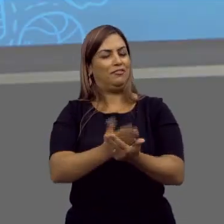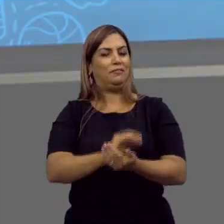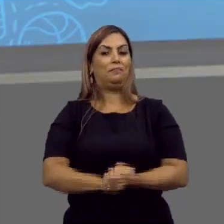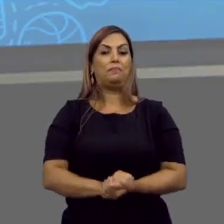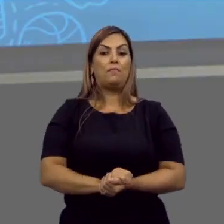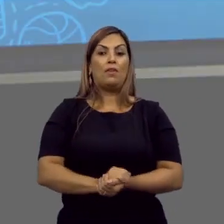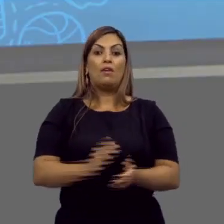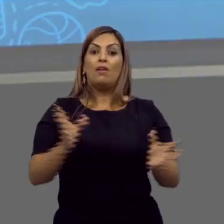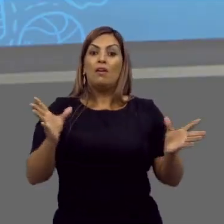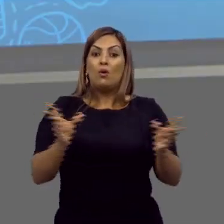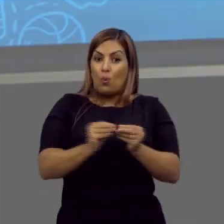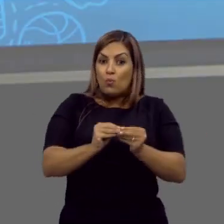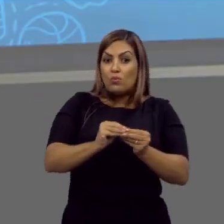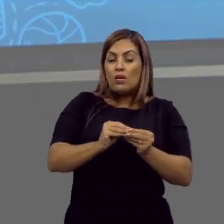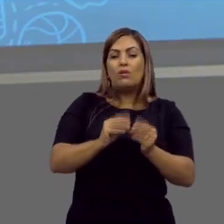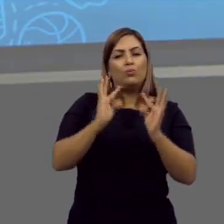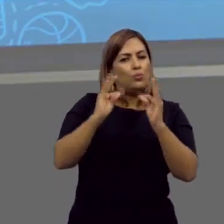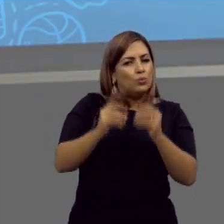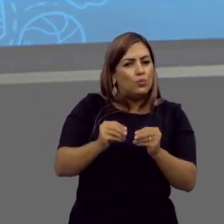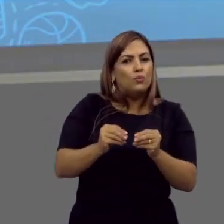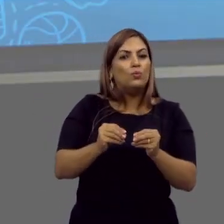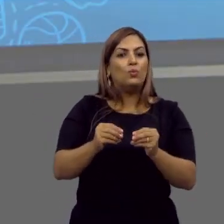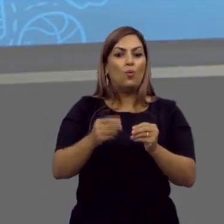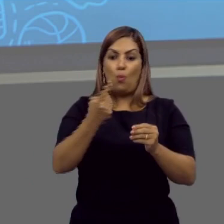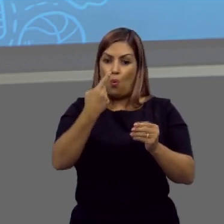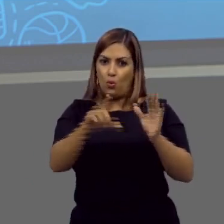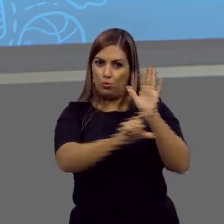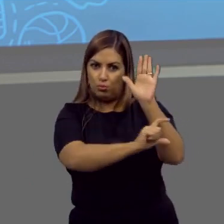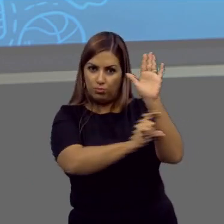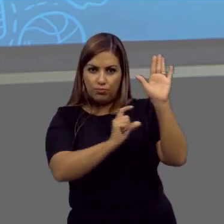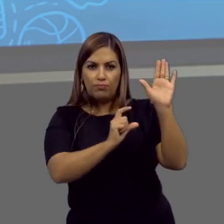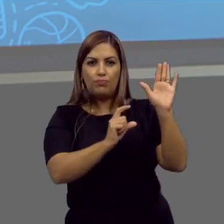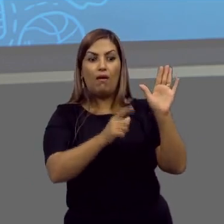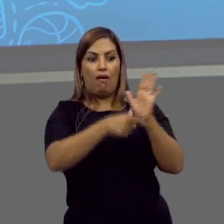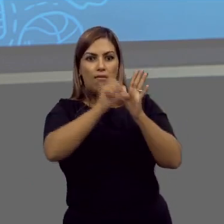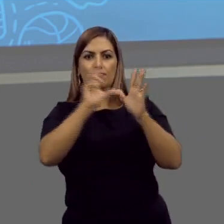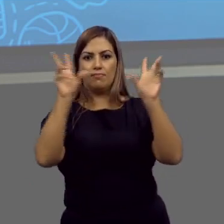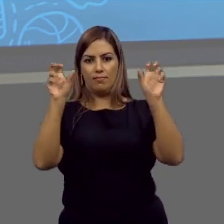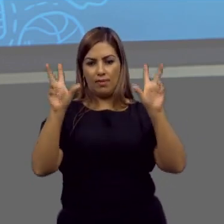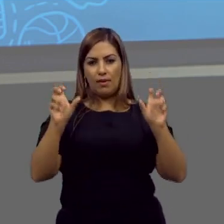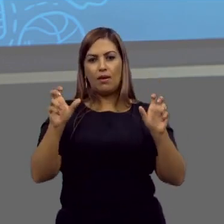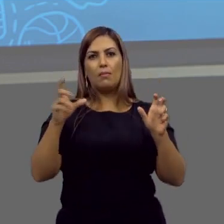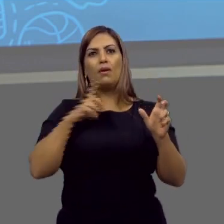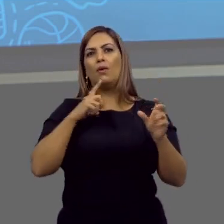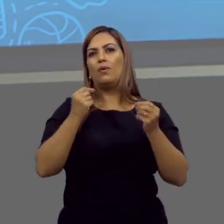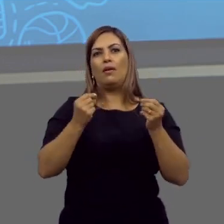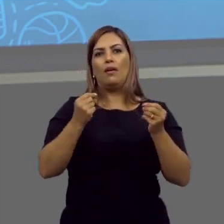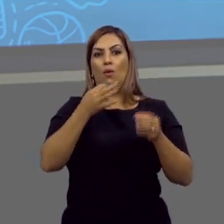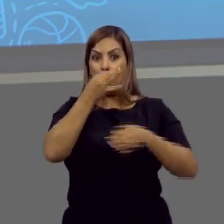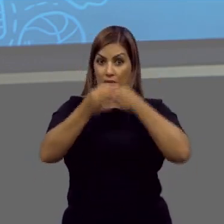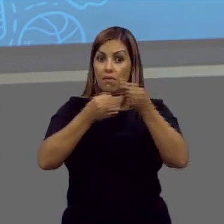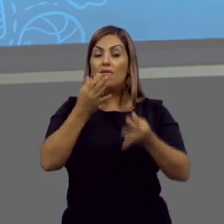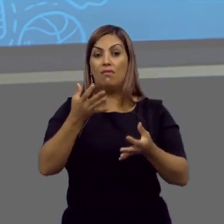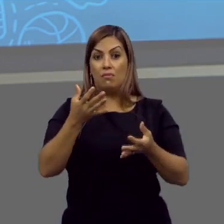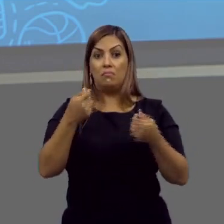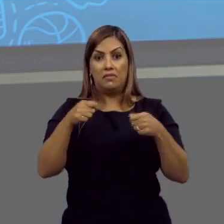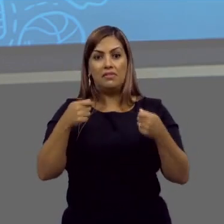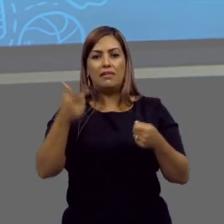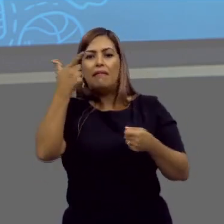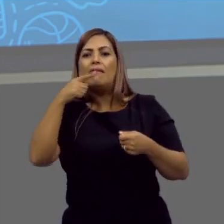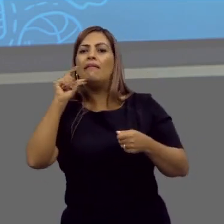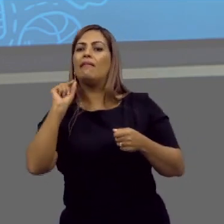posse. E na conclusão, que a última parte que a gente tem que trabalhar antes de falar dos temas, é onde você faz aquele negócio da intervenção, né?